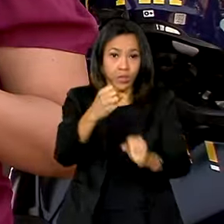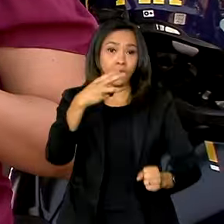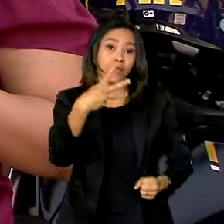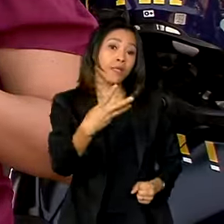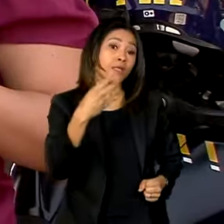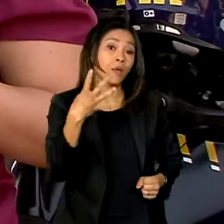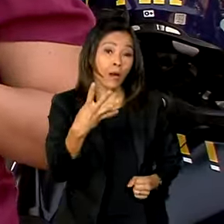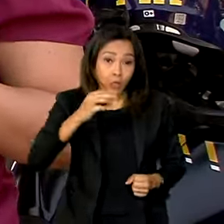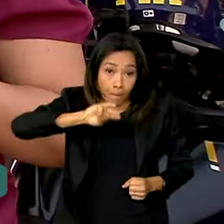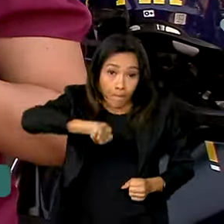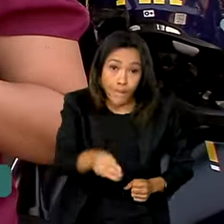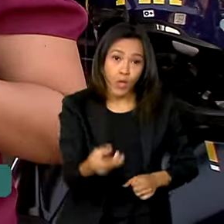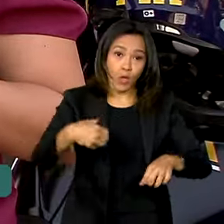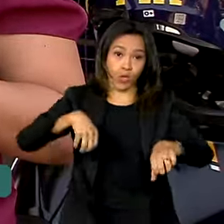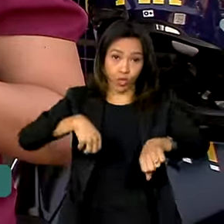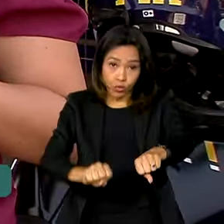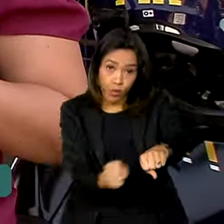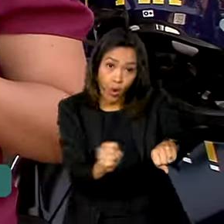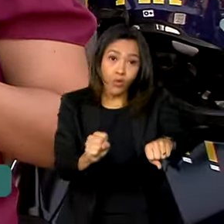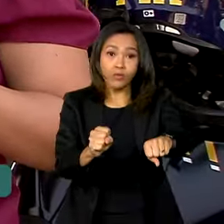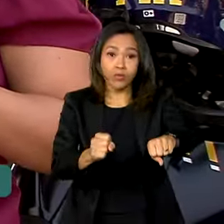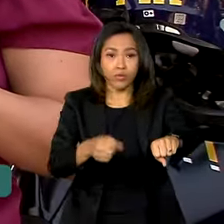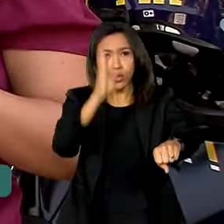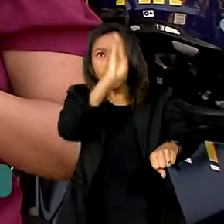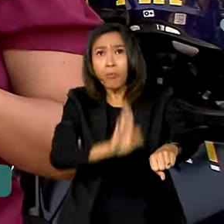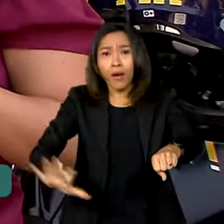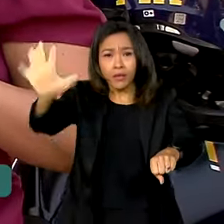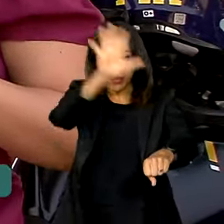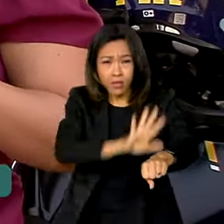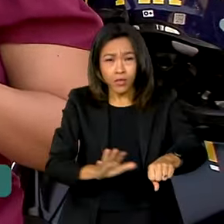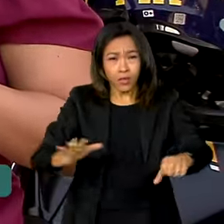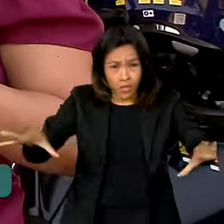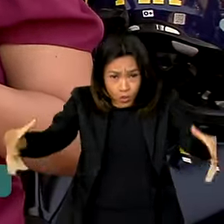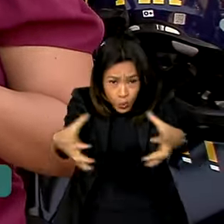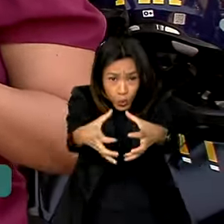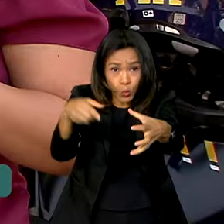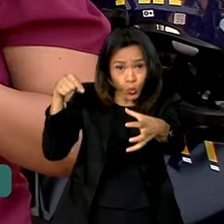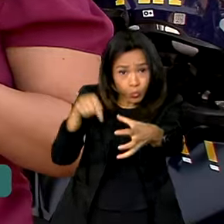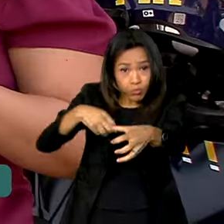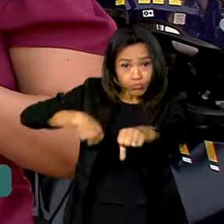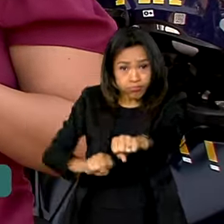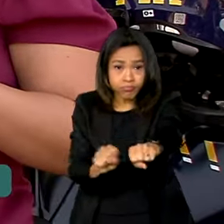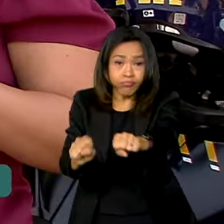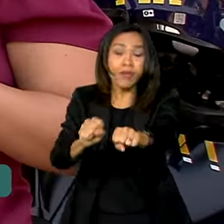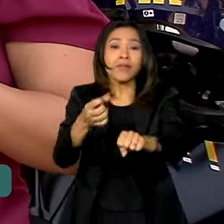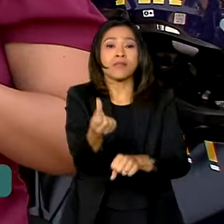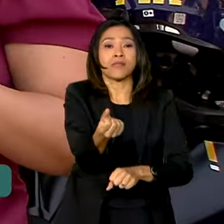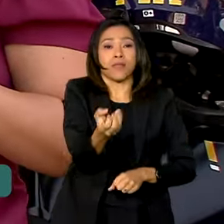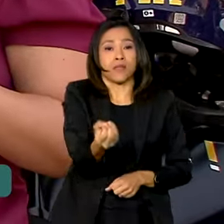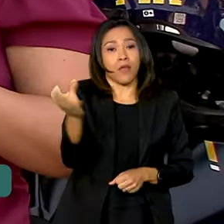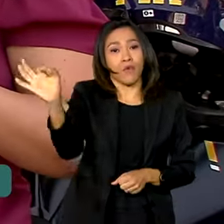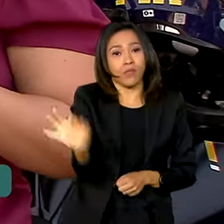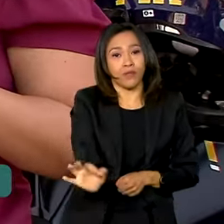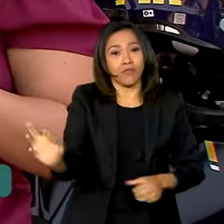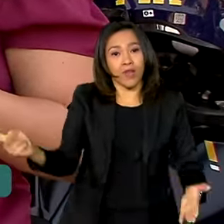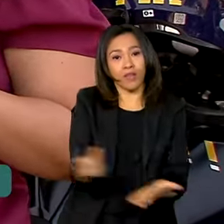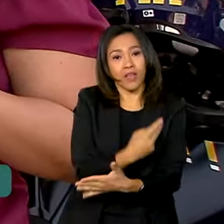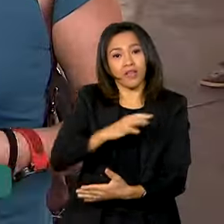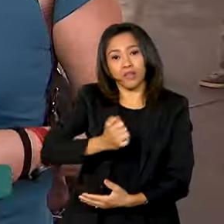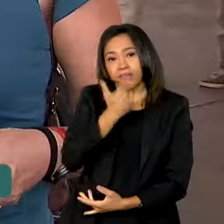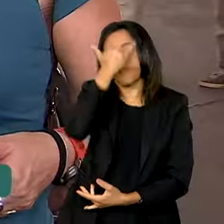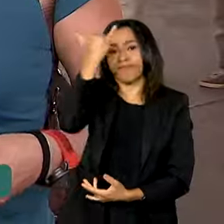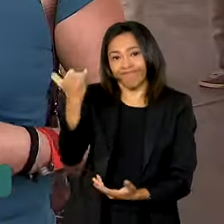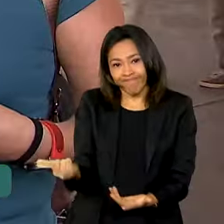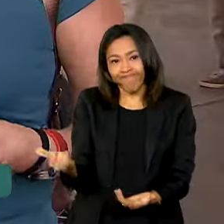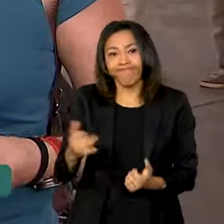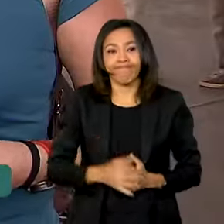milhões de motos em circulação no país. E os motociclistas estão envolvidos em 60% das ocorrências de trânsito.